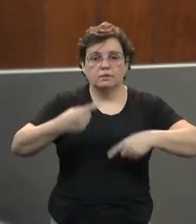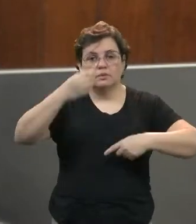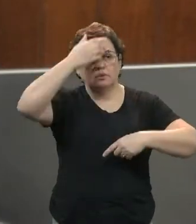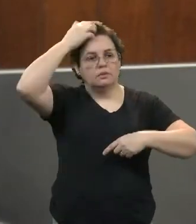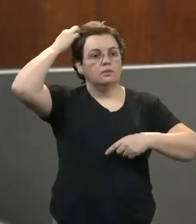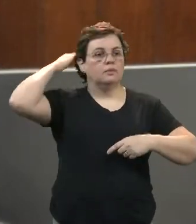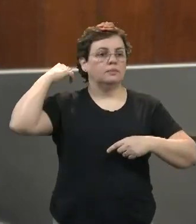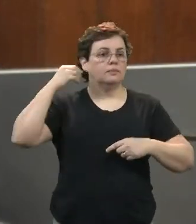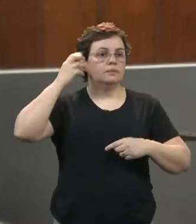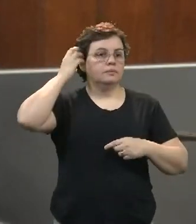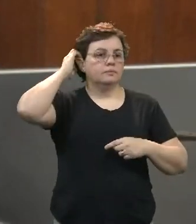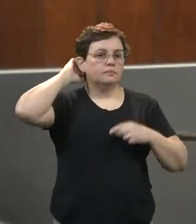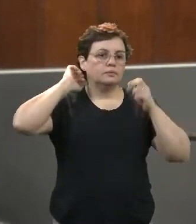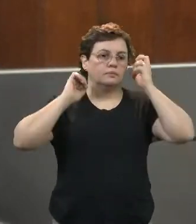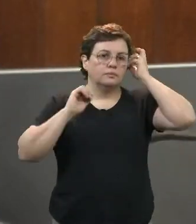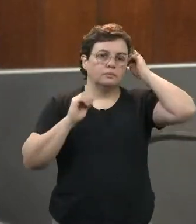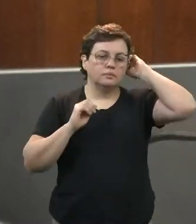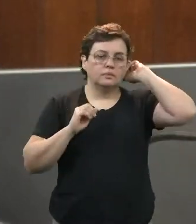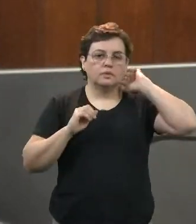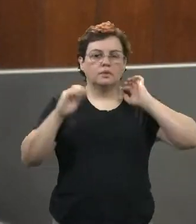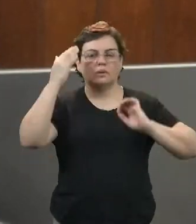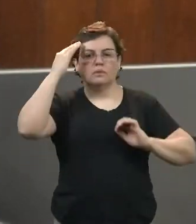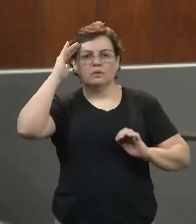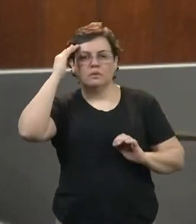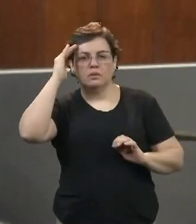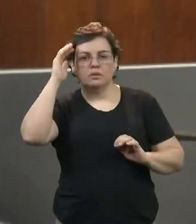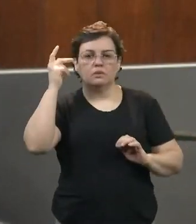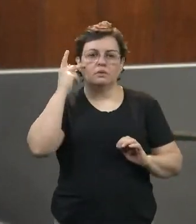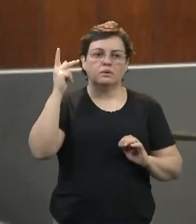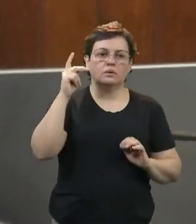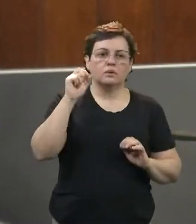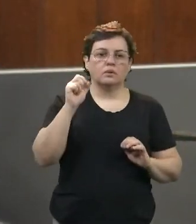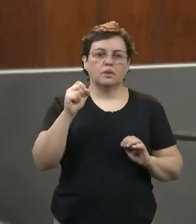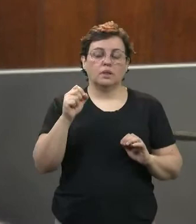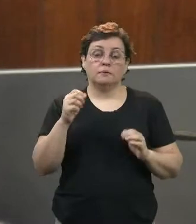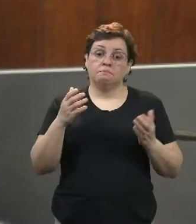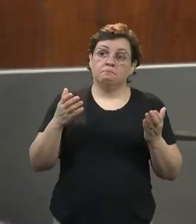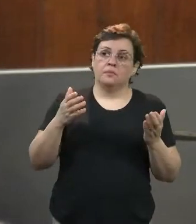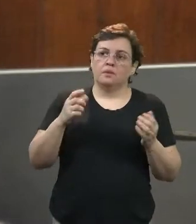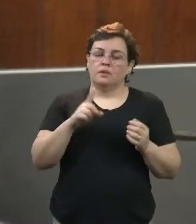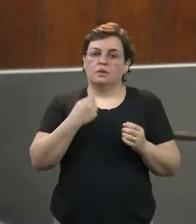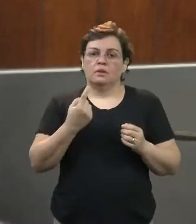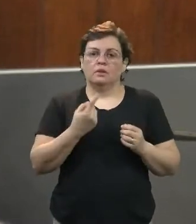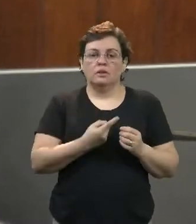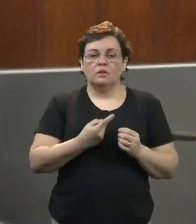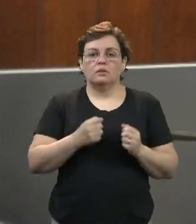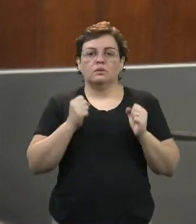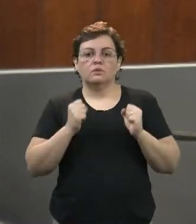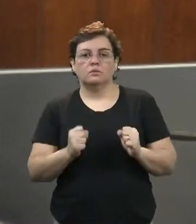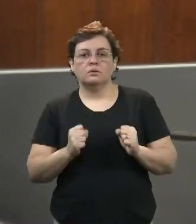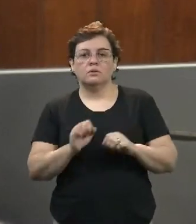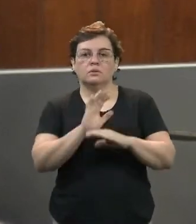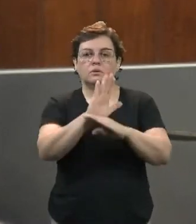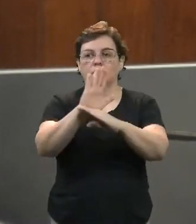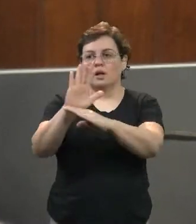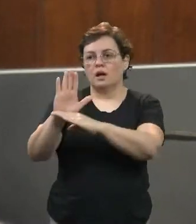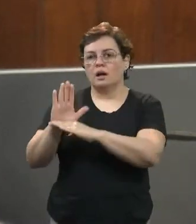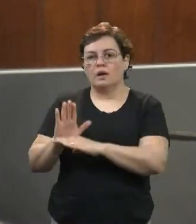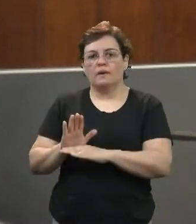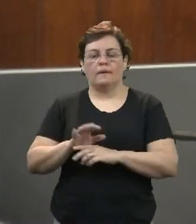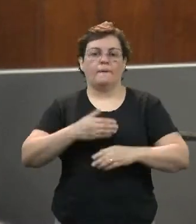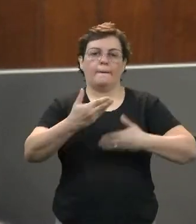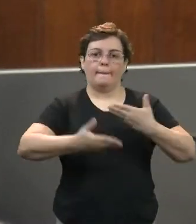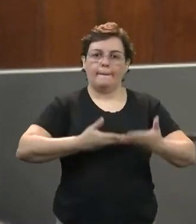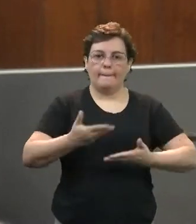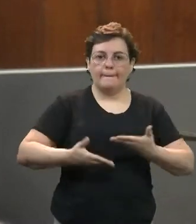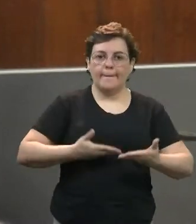desse diálogo, um entendimento para que, de repente, nós tenhamos a chance de auxiliar os nossos servidores.